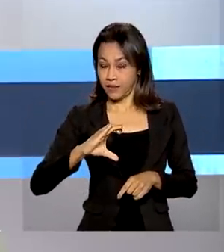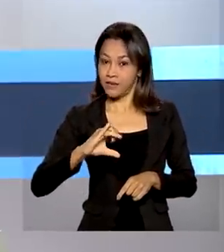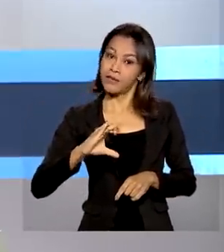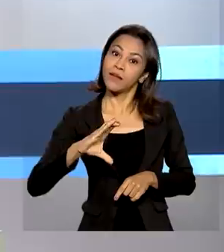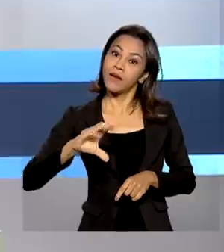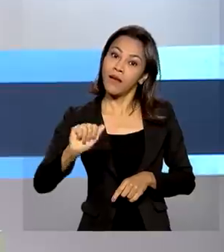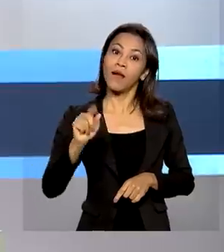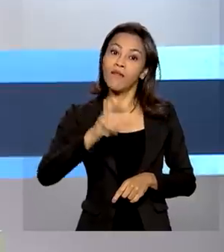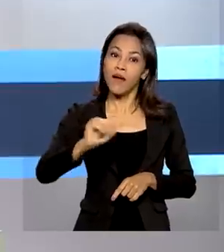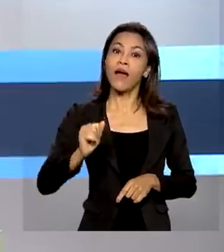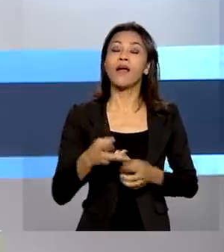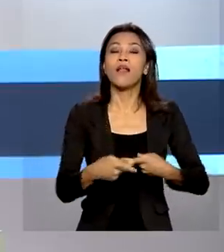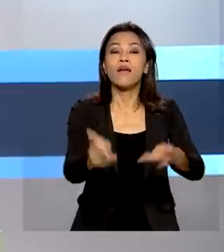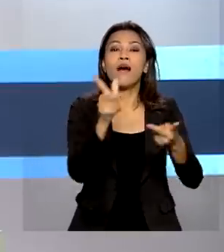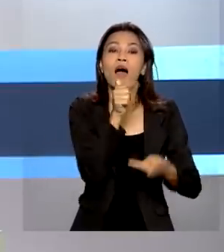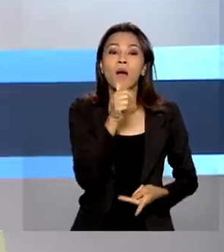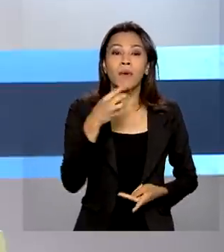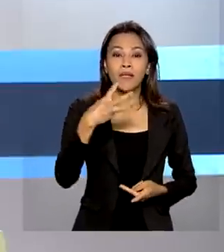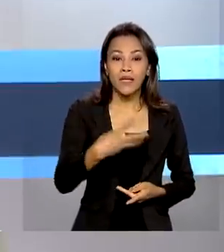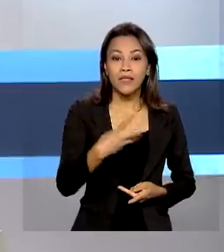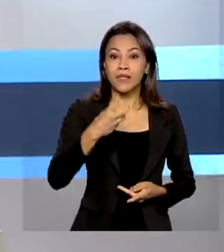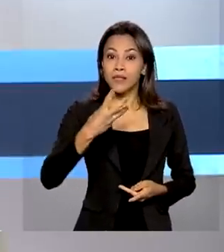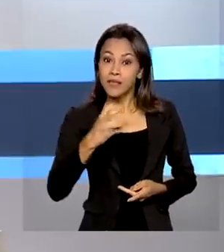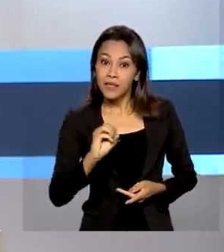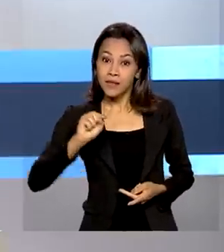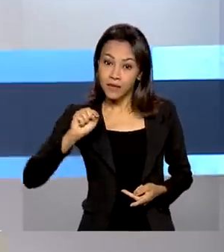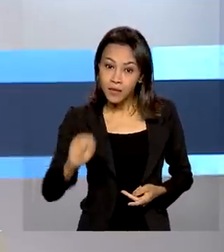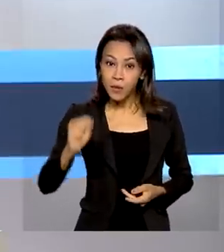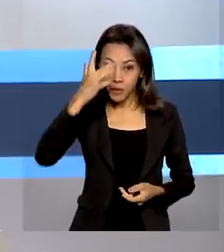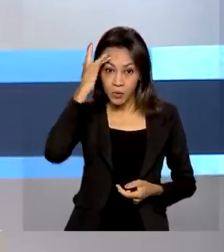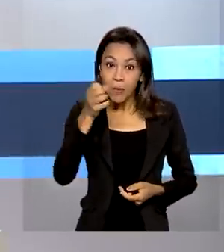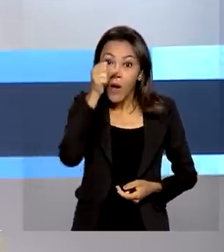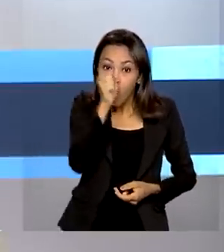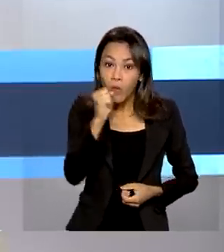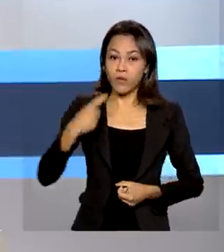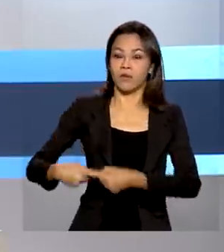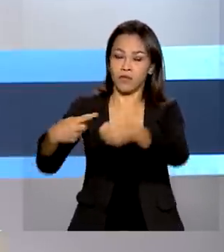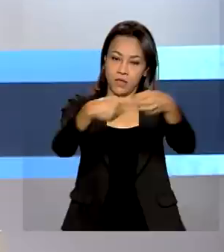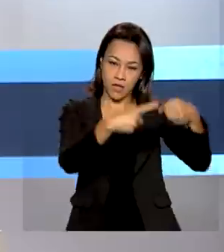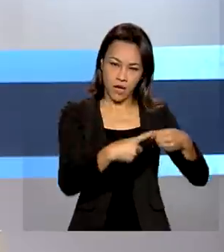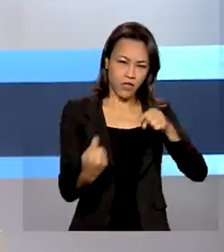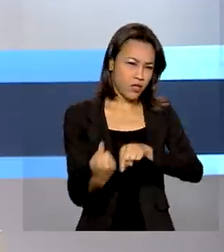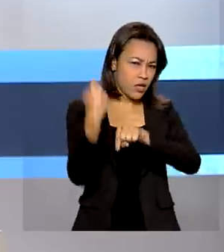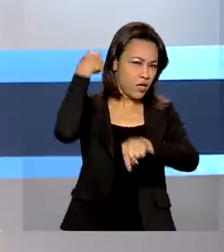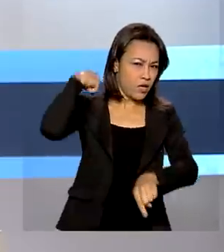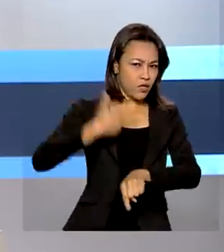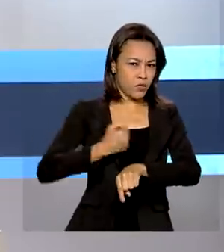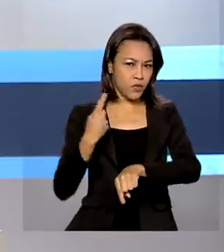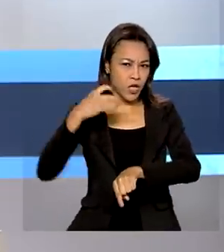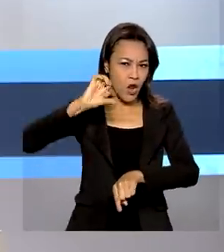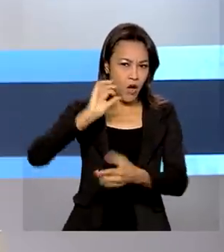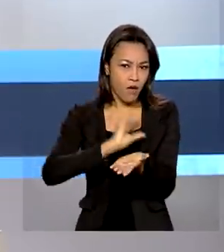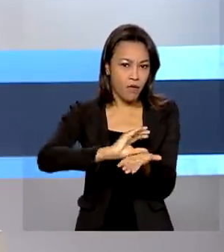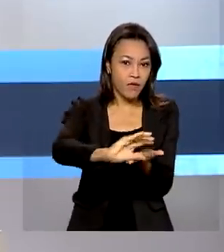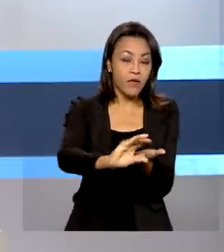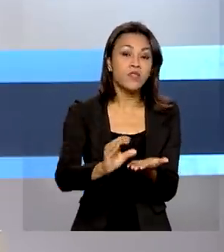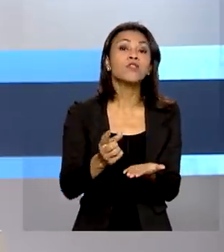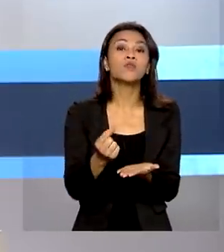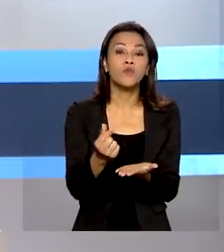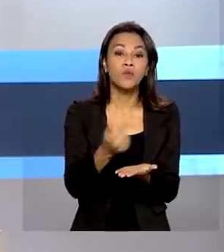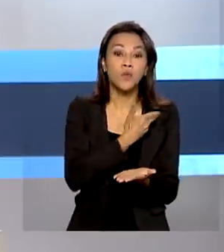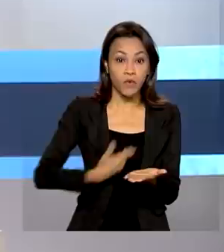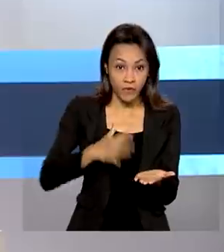300 mil pessoas de oito cidades do estado. Desde 2019, o investimento do governo federal foi de 300